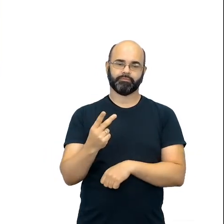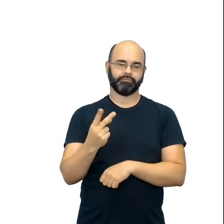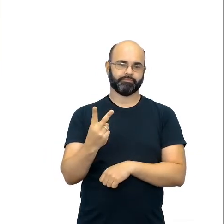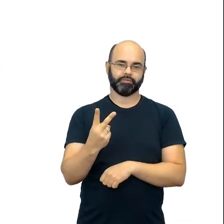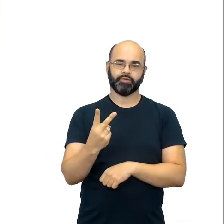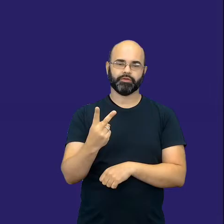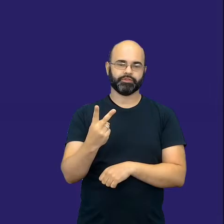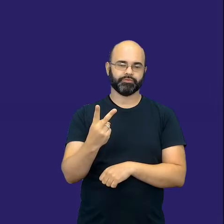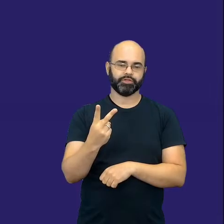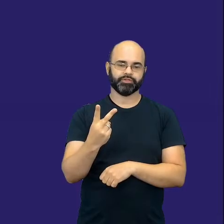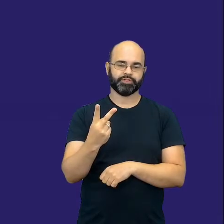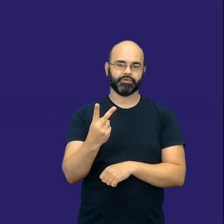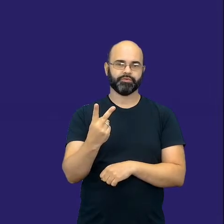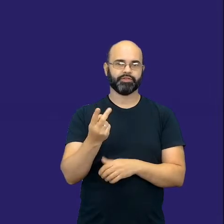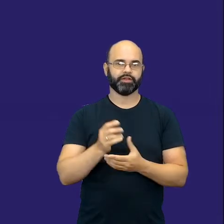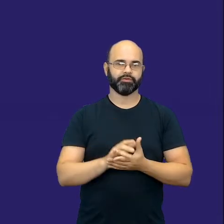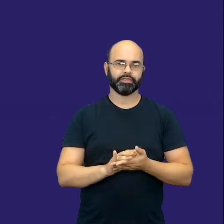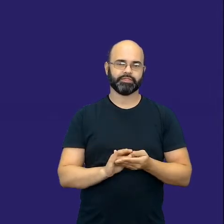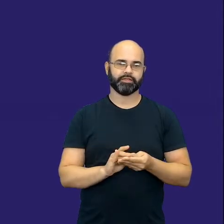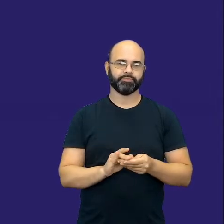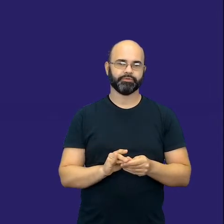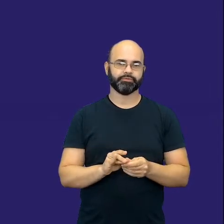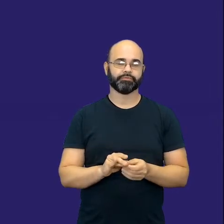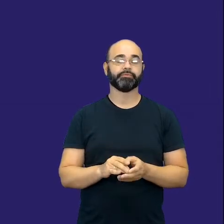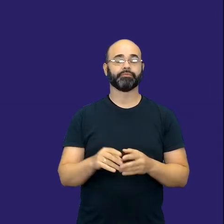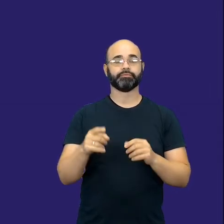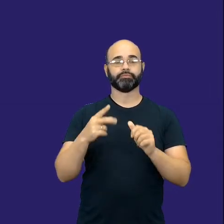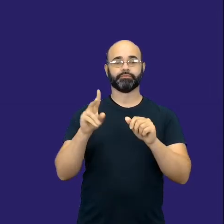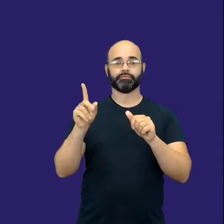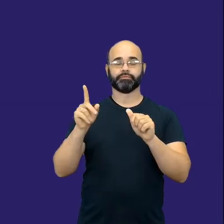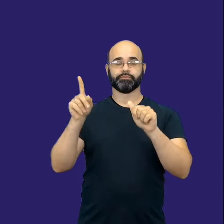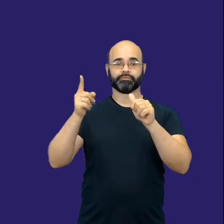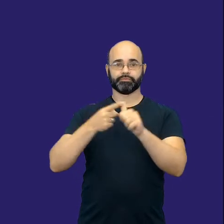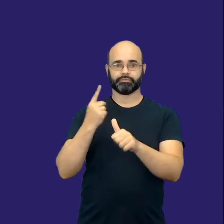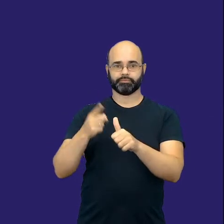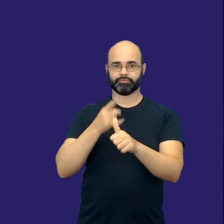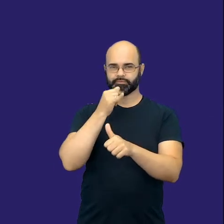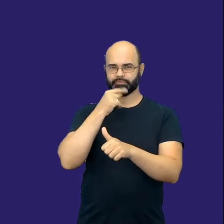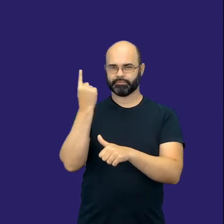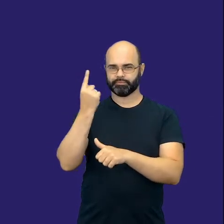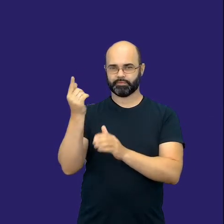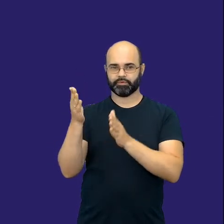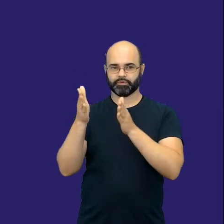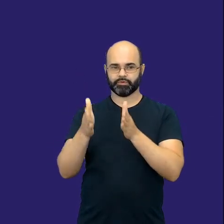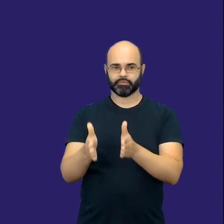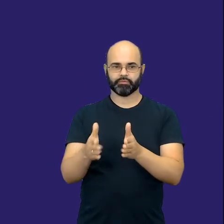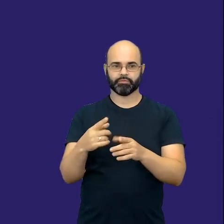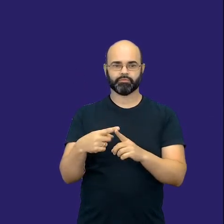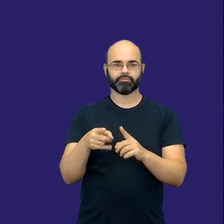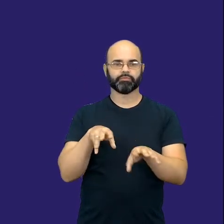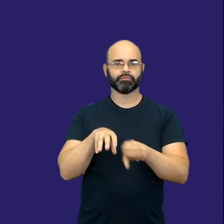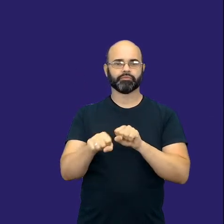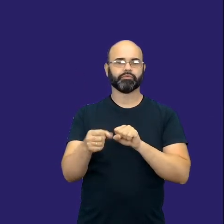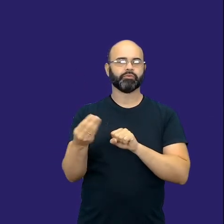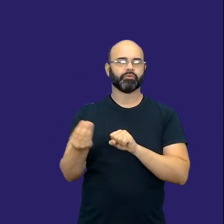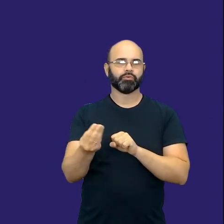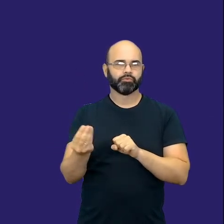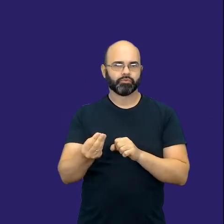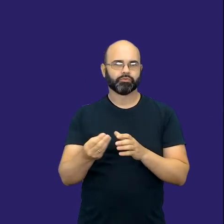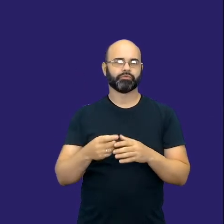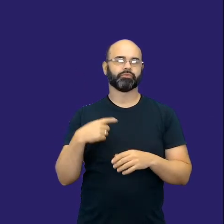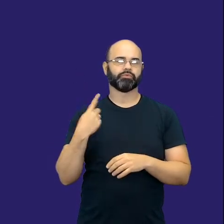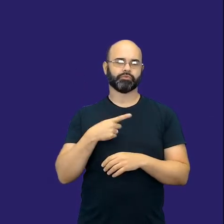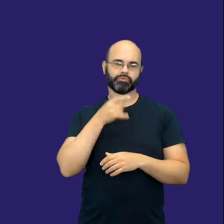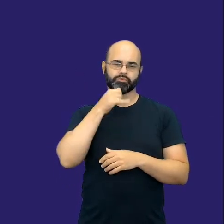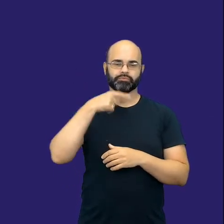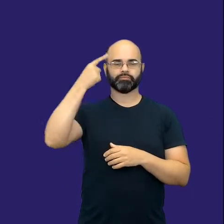nesse momento. Então, começando, vamos falar um pouquinho sobre como se dão as formações, de onde que a gente tira as